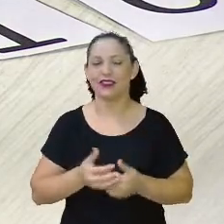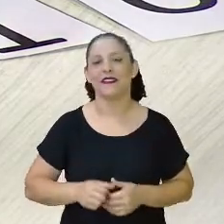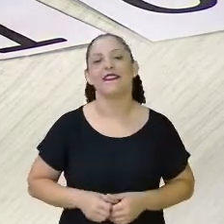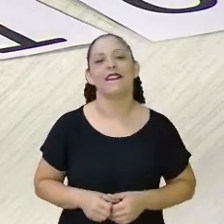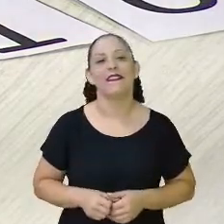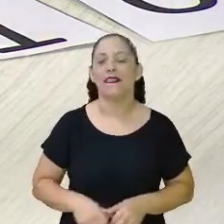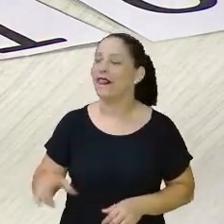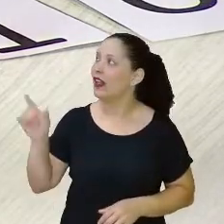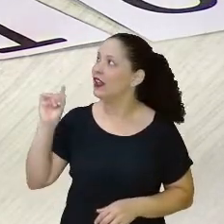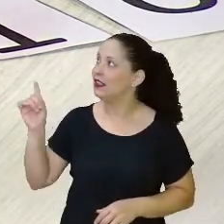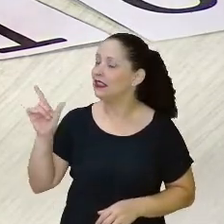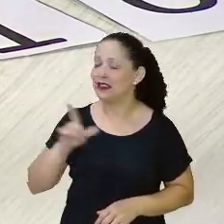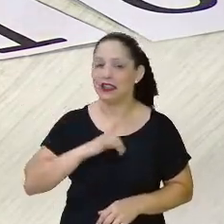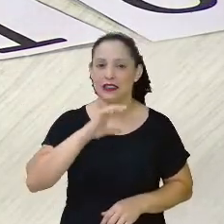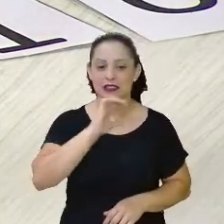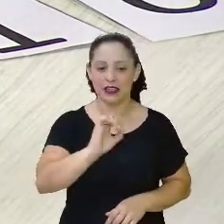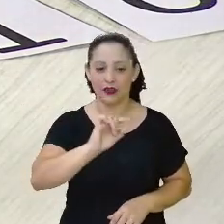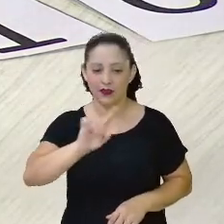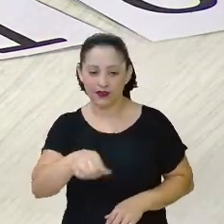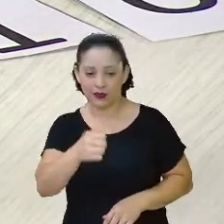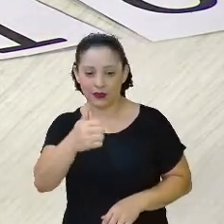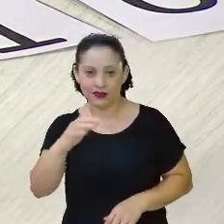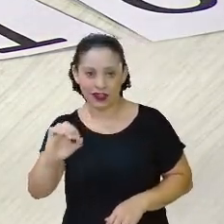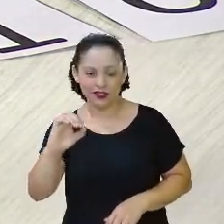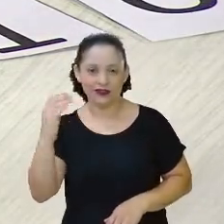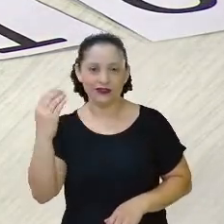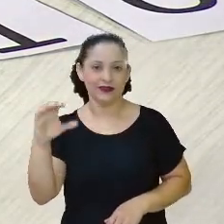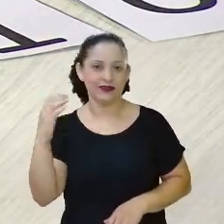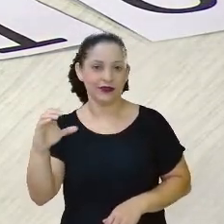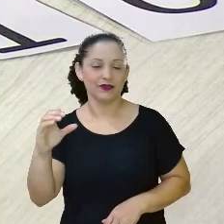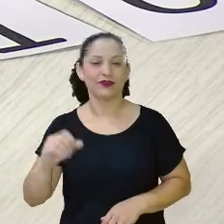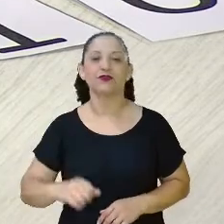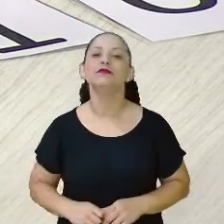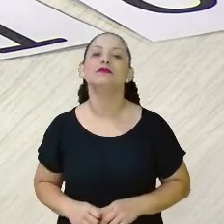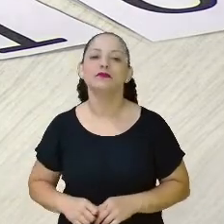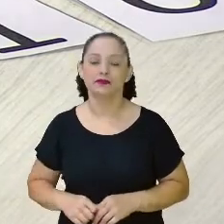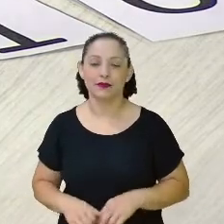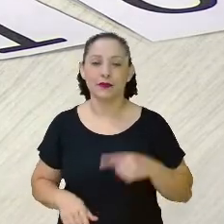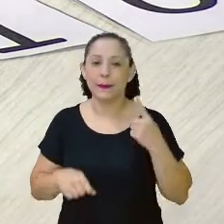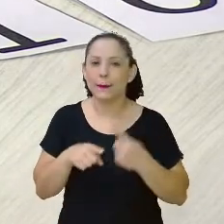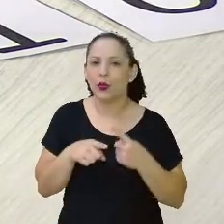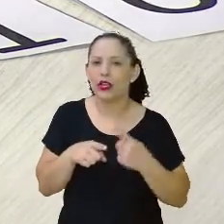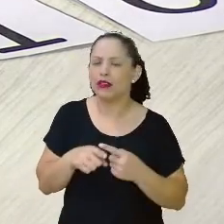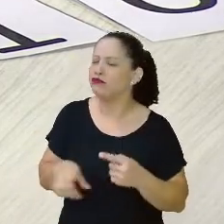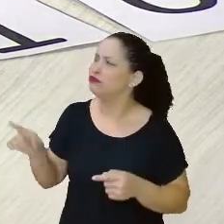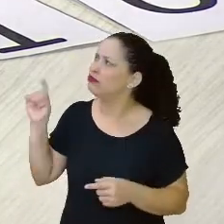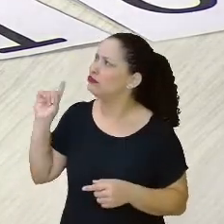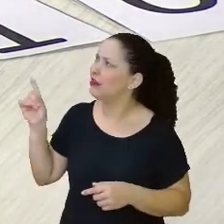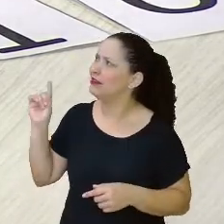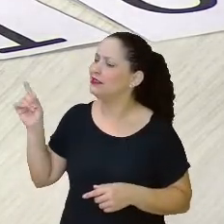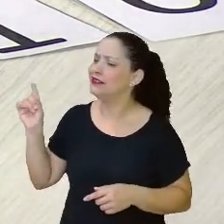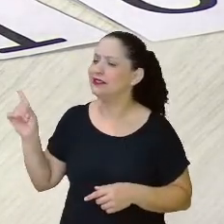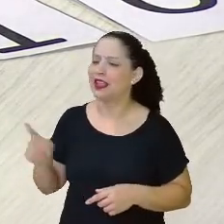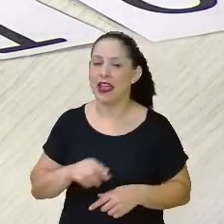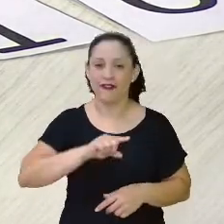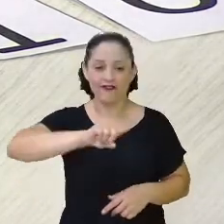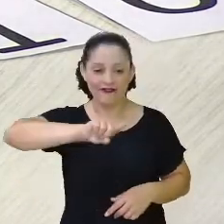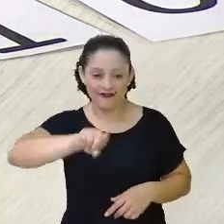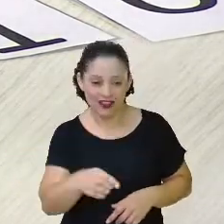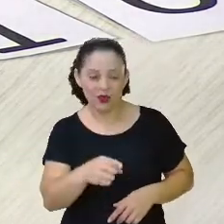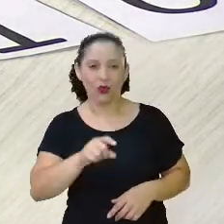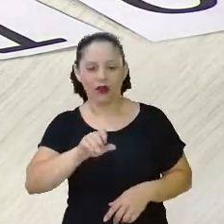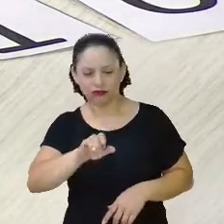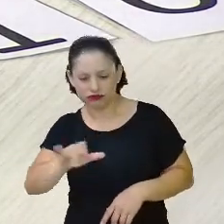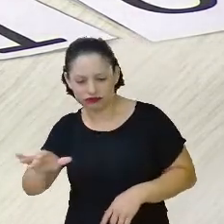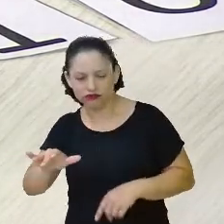ó, eu tenho dez centavos ou um décimo, porque essa casinha aqui, após a vírgula, ela se